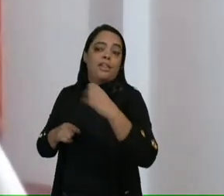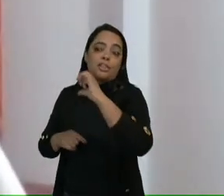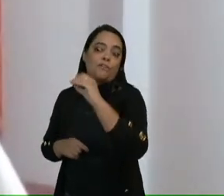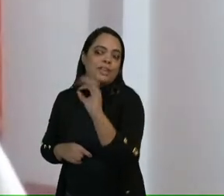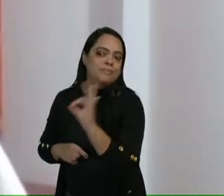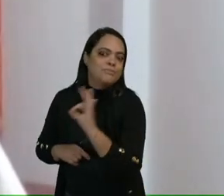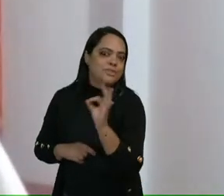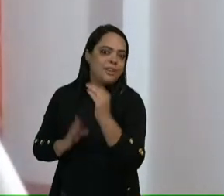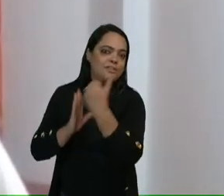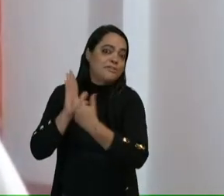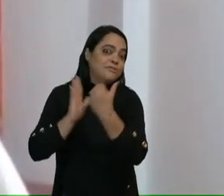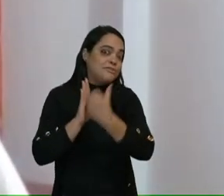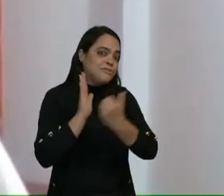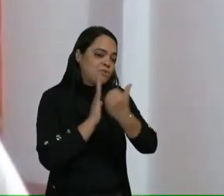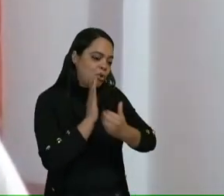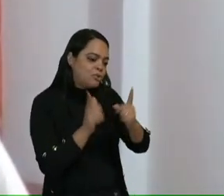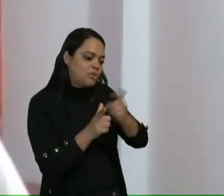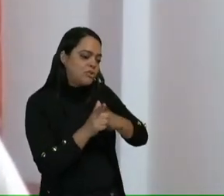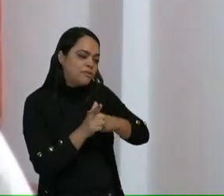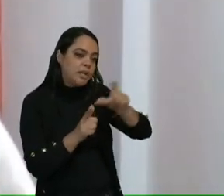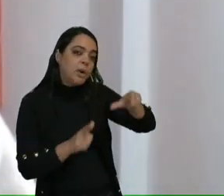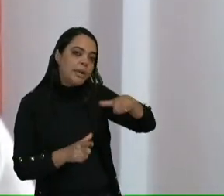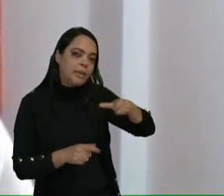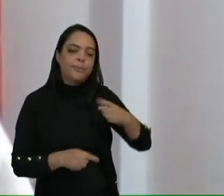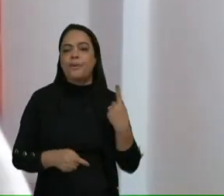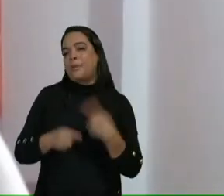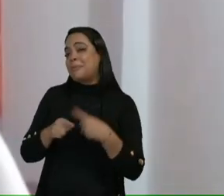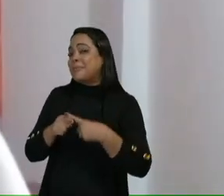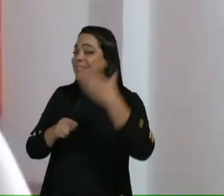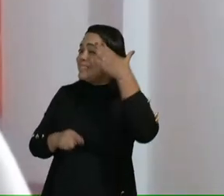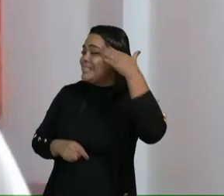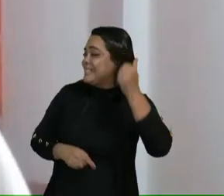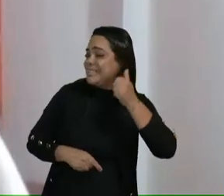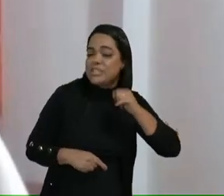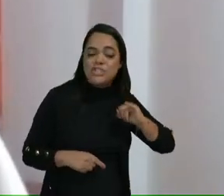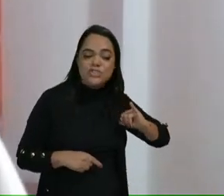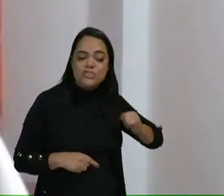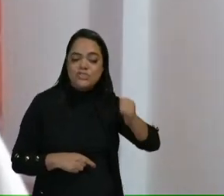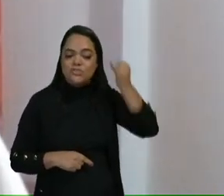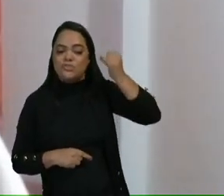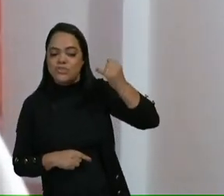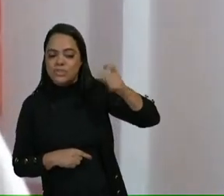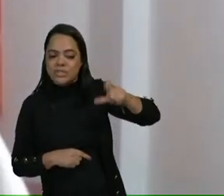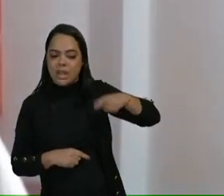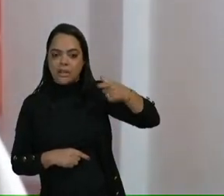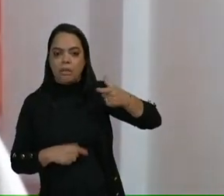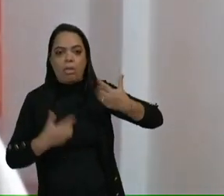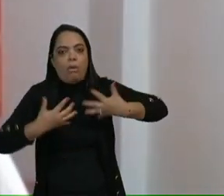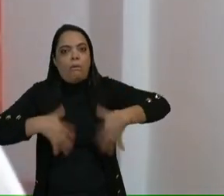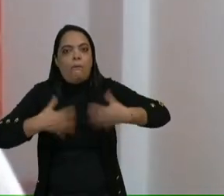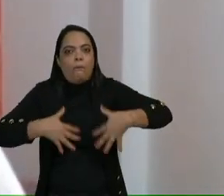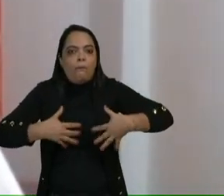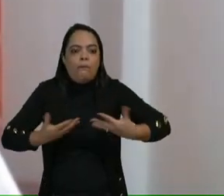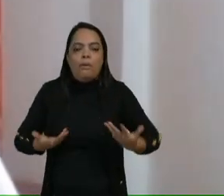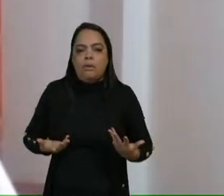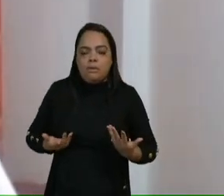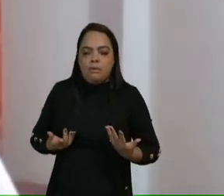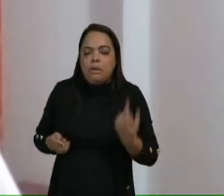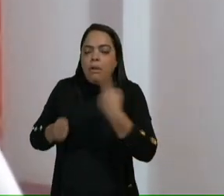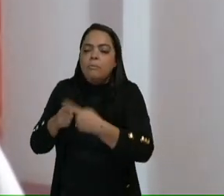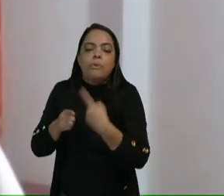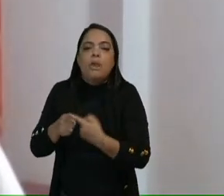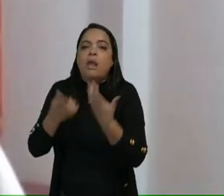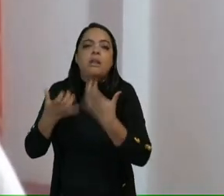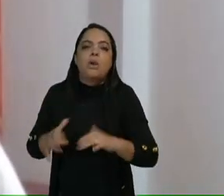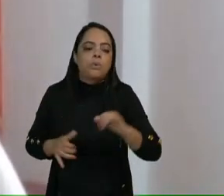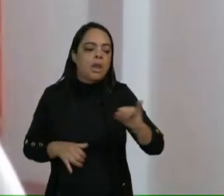desconto nesse tipo de dívida de cartão de crédito? Porque eles sabem que os juros que eles praticam é extremamente alto. Então, por que não praticar